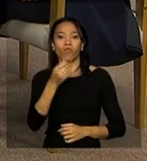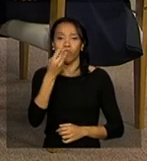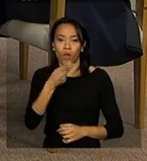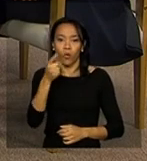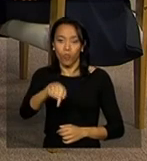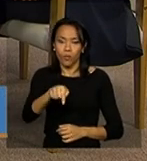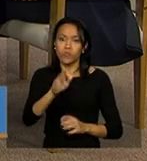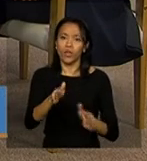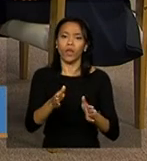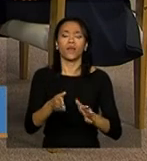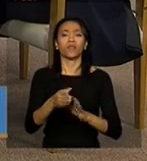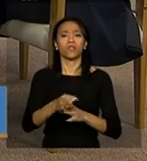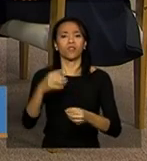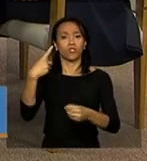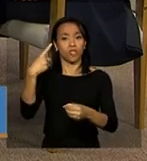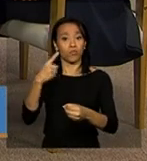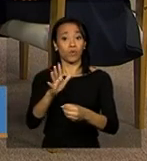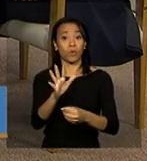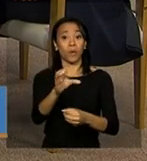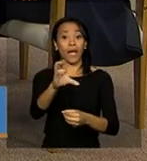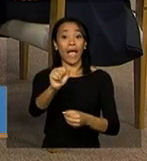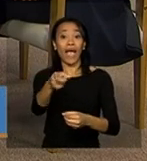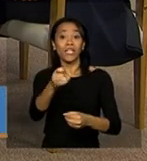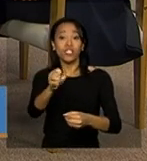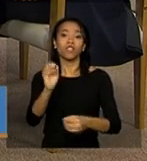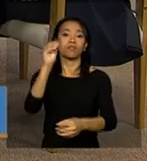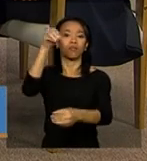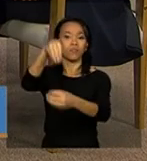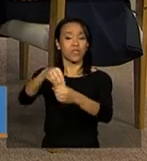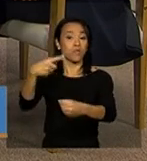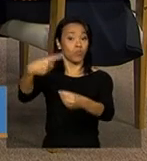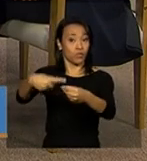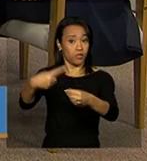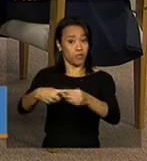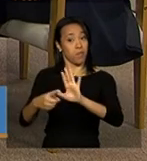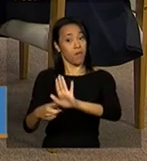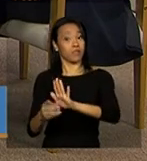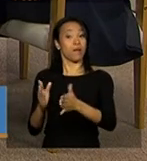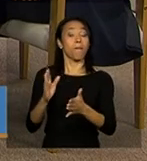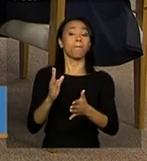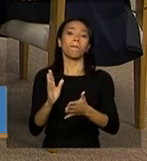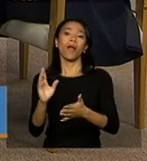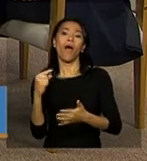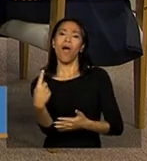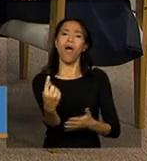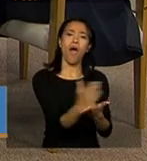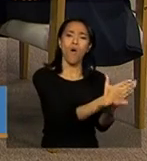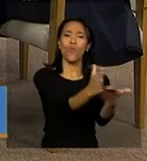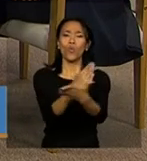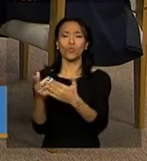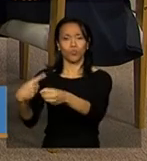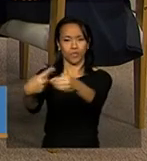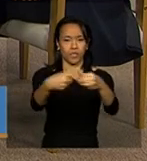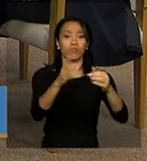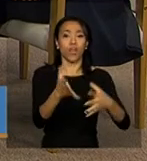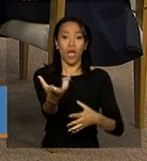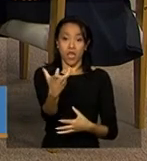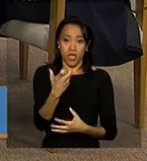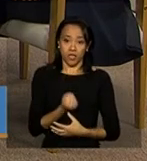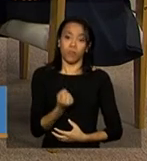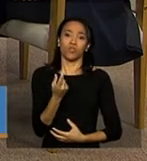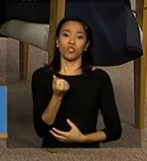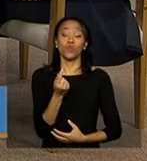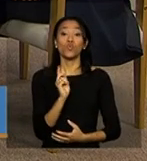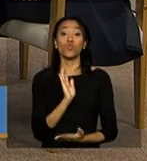municipal. Só que no caso do GD SUAS, para alguns municípios, eles receberam o recurso no último